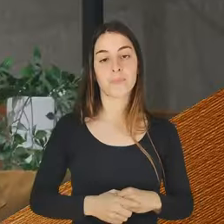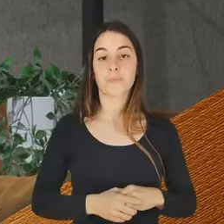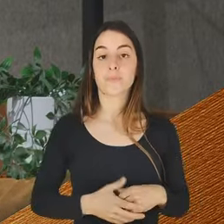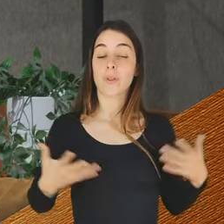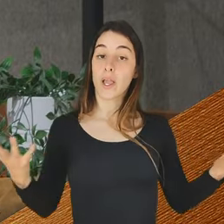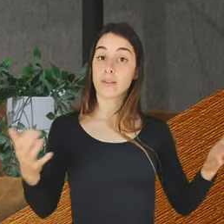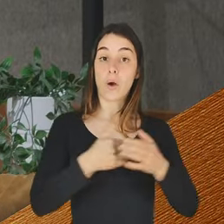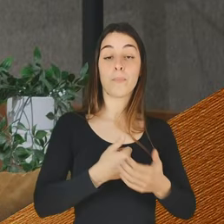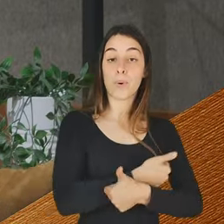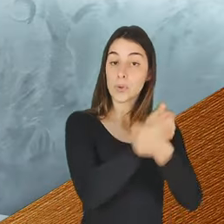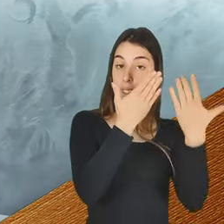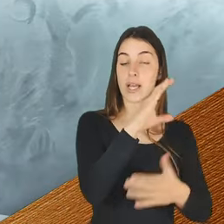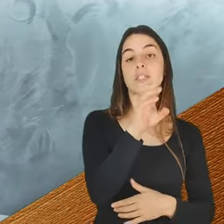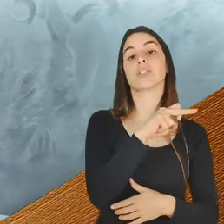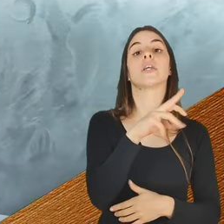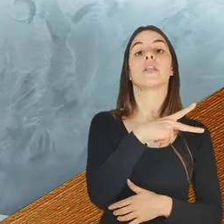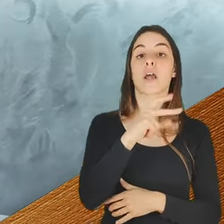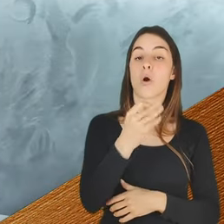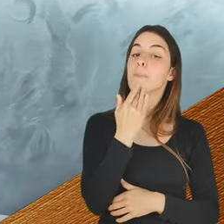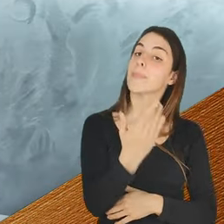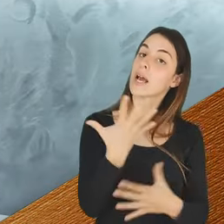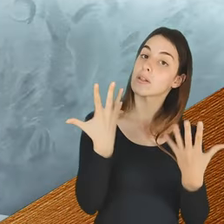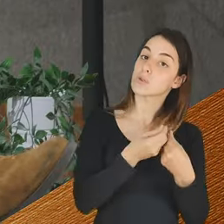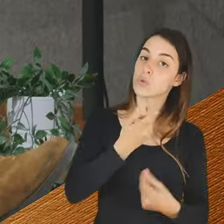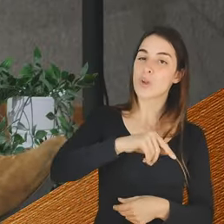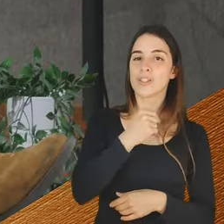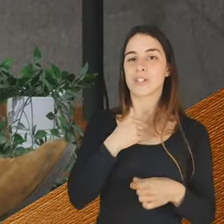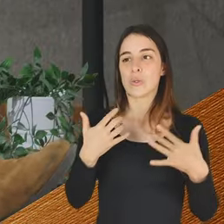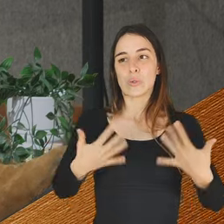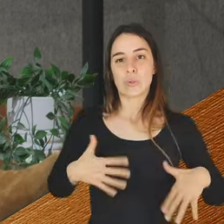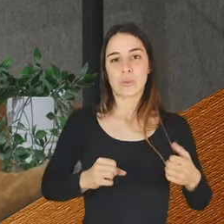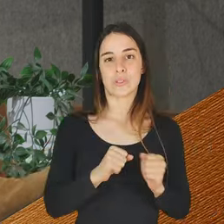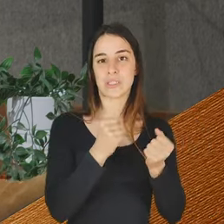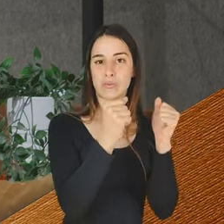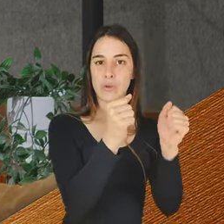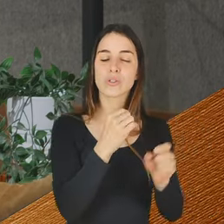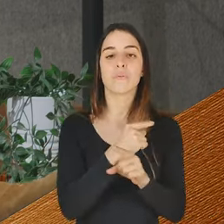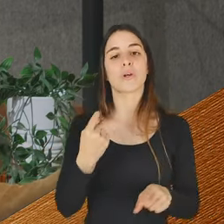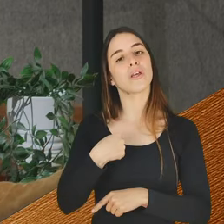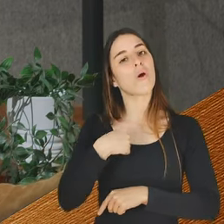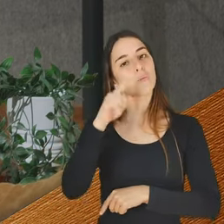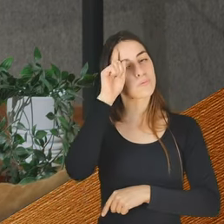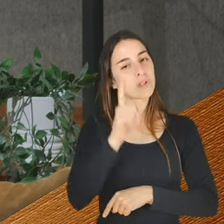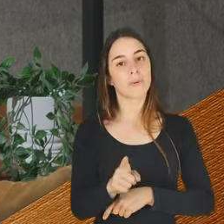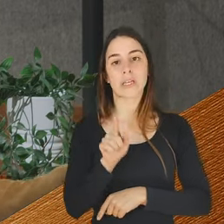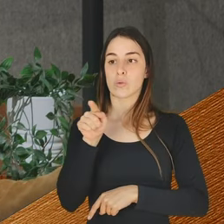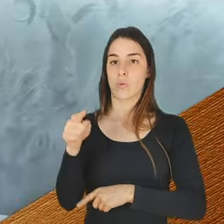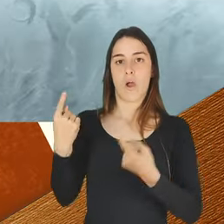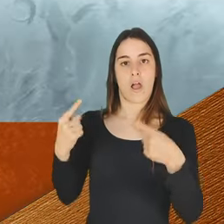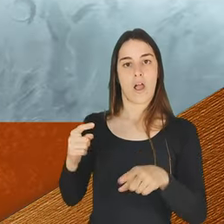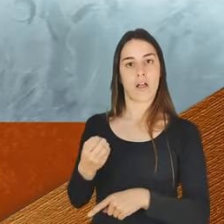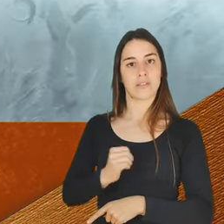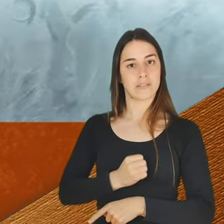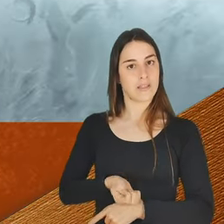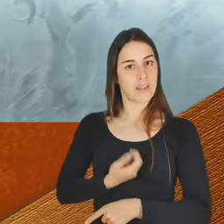Ora, muito bom dia, Cristina. Muito obrigado por ter vindo. Eu confesso que estou aqui um bocadinho nervoso porque eu não sabia que a Cristina tinha sido portadora de SIDA.